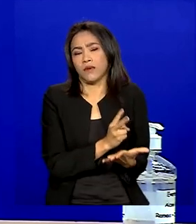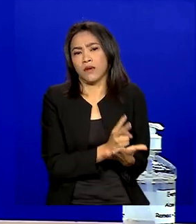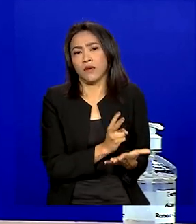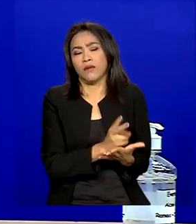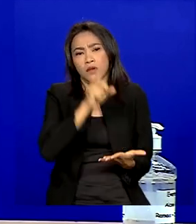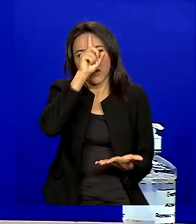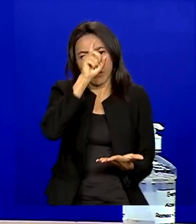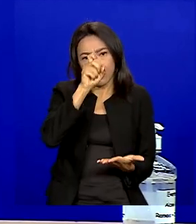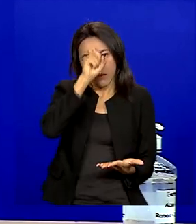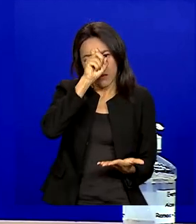de saúde.